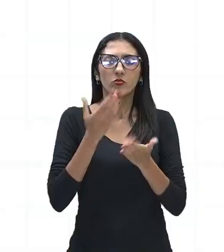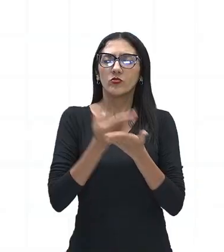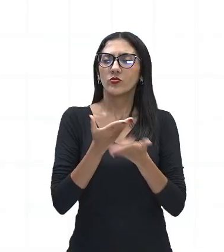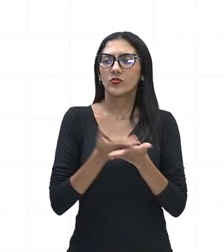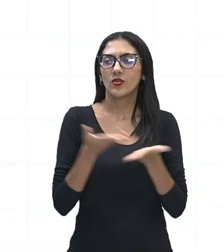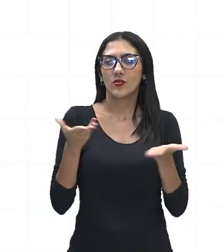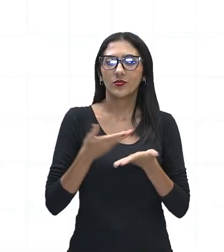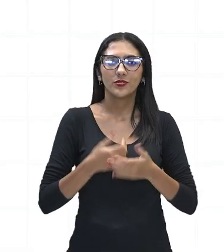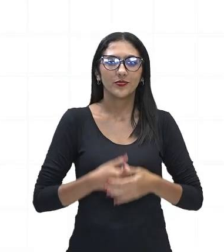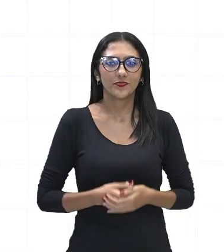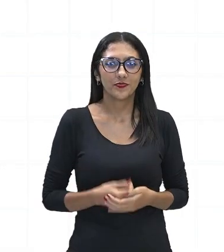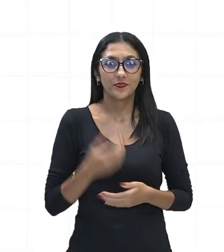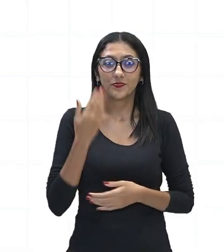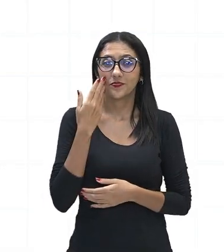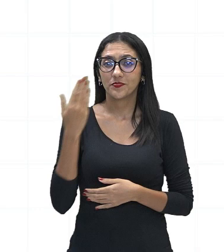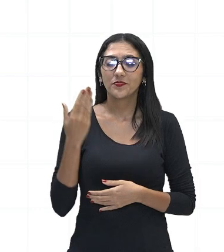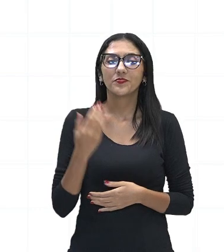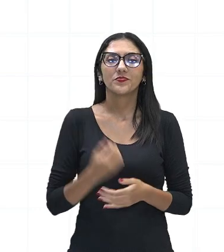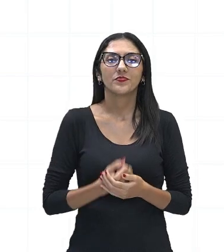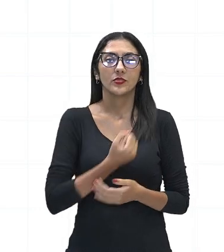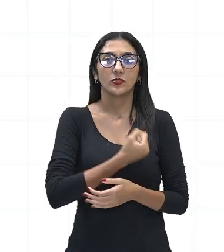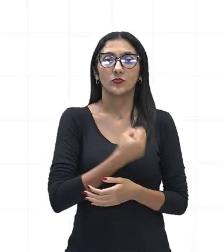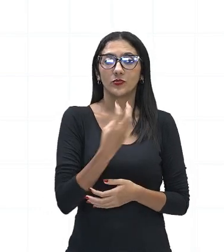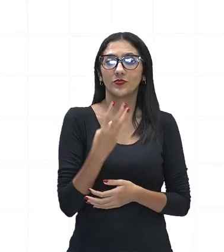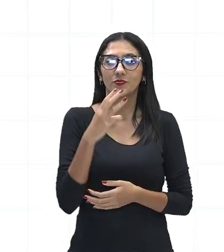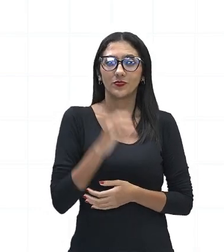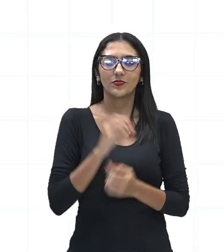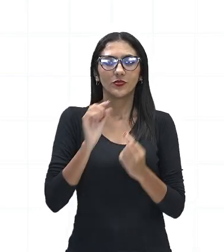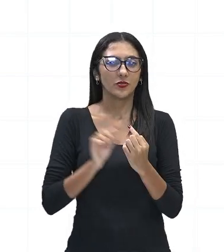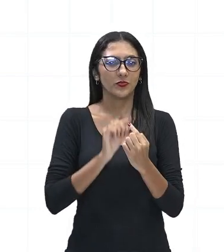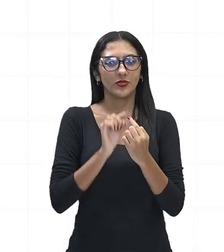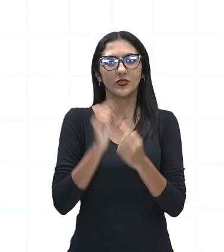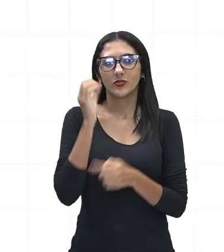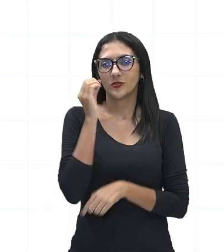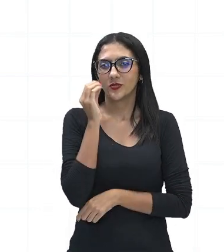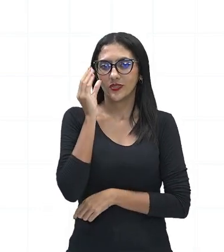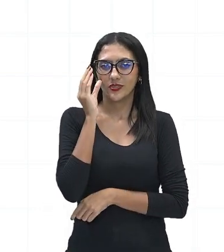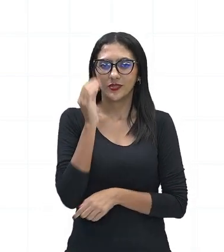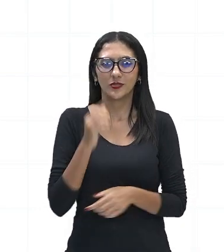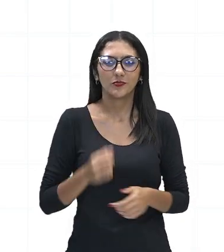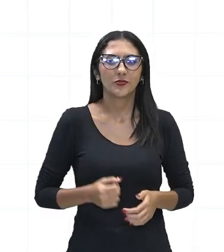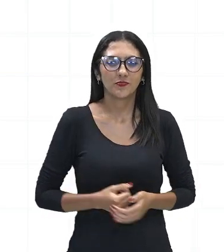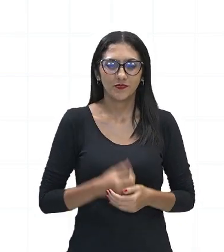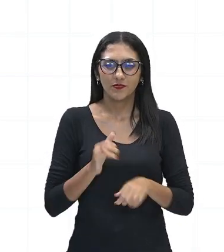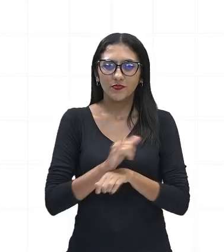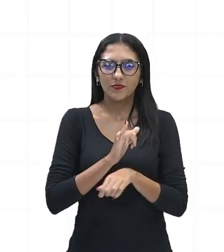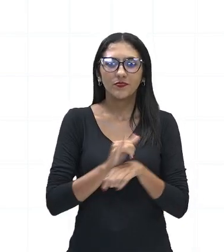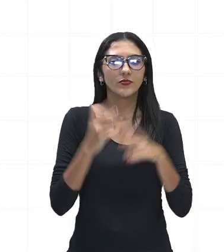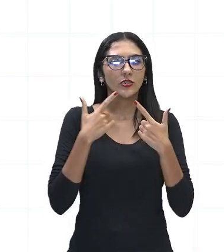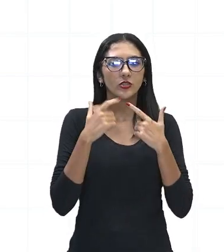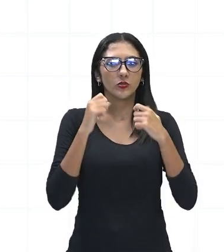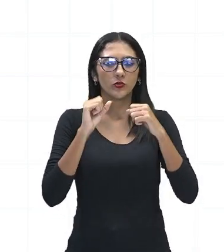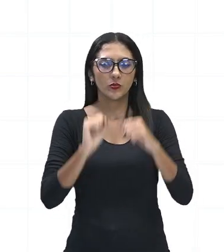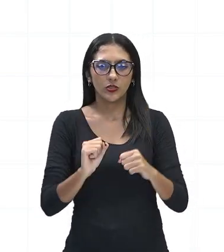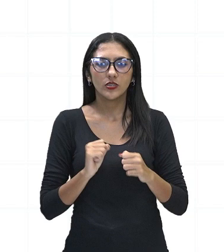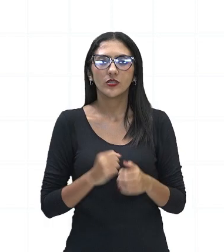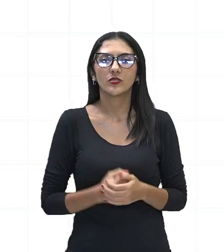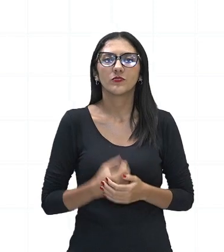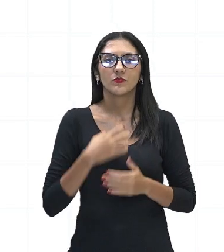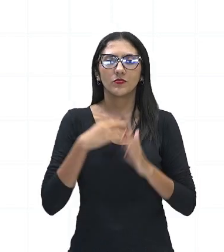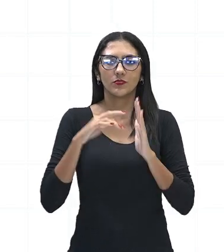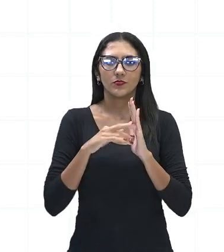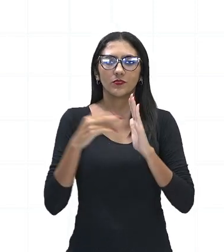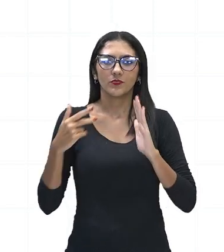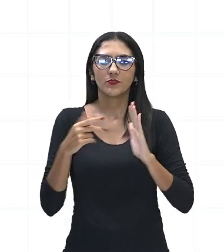de hoje? Nós temos a aula de número 30, Objeto de Conhecimento, Recursos Linguísticos e Semióticos que Operam nos